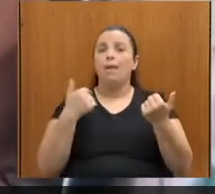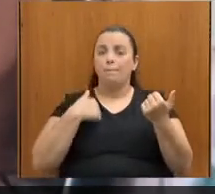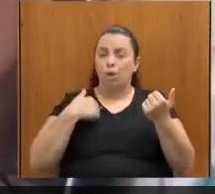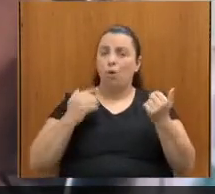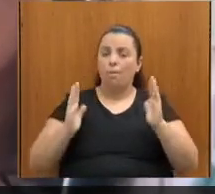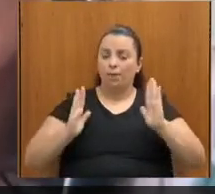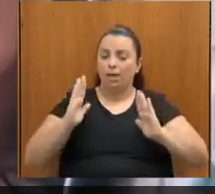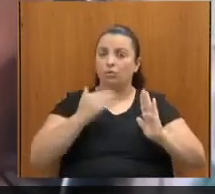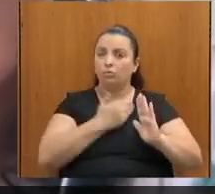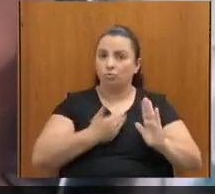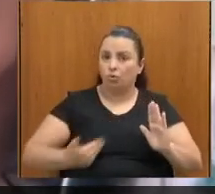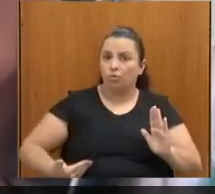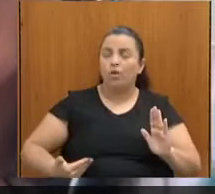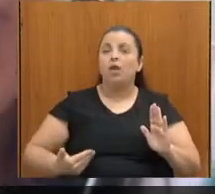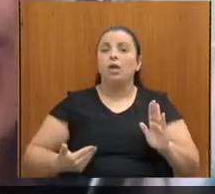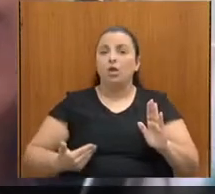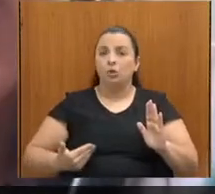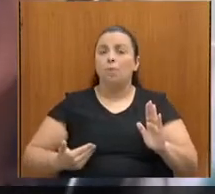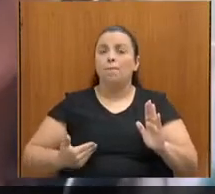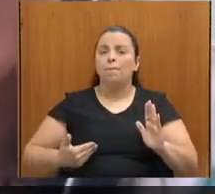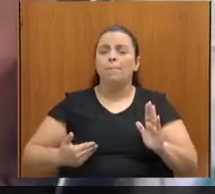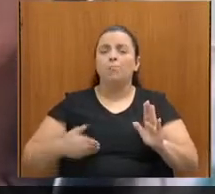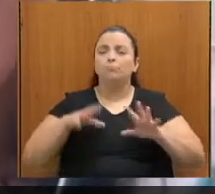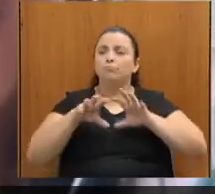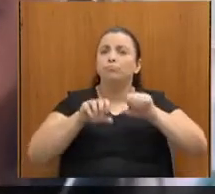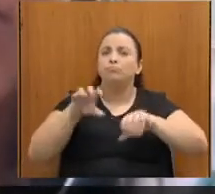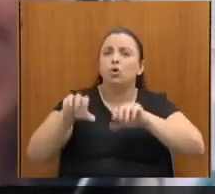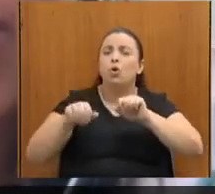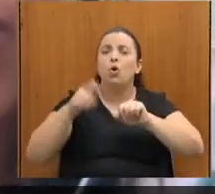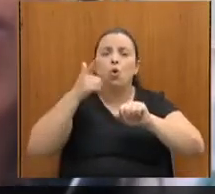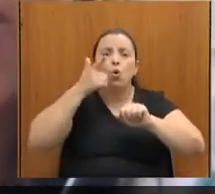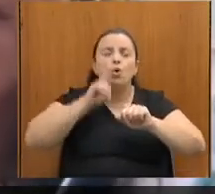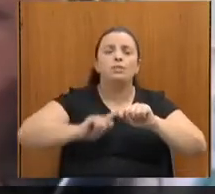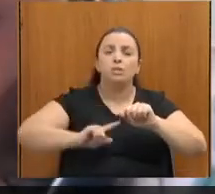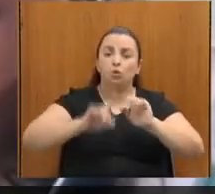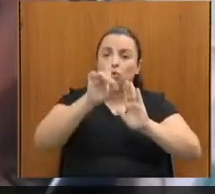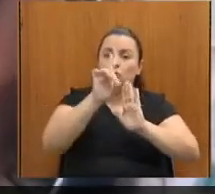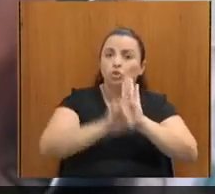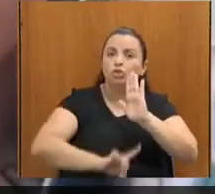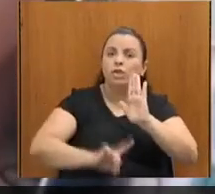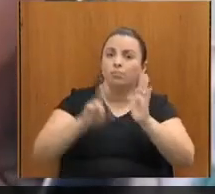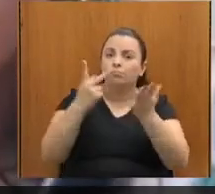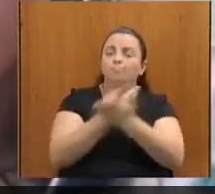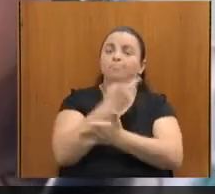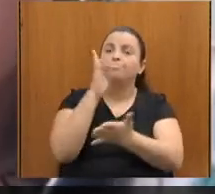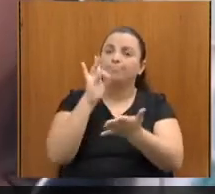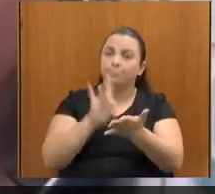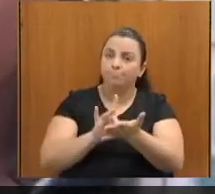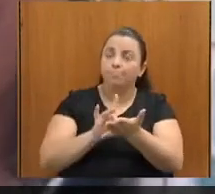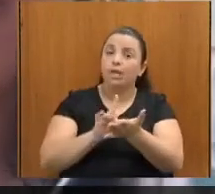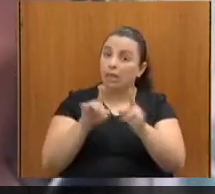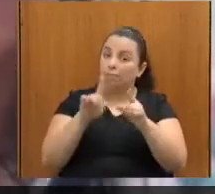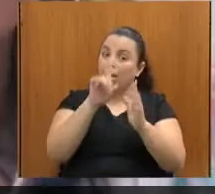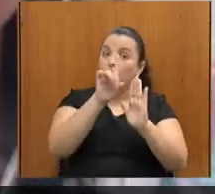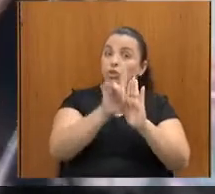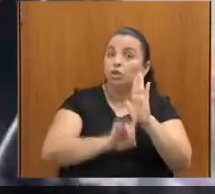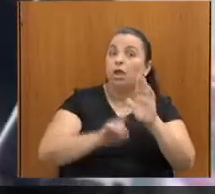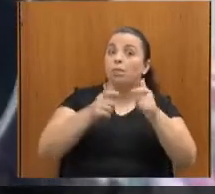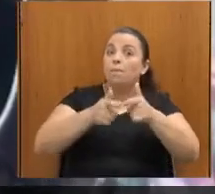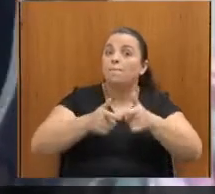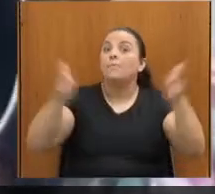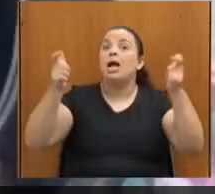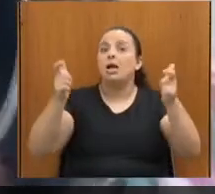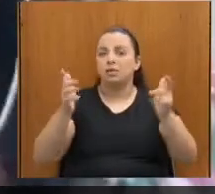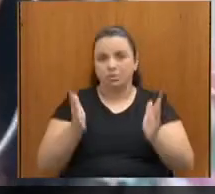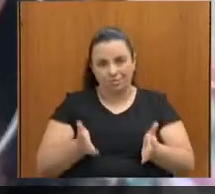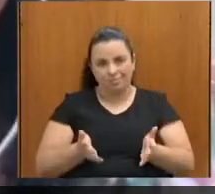incessante da garantia dos direitos e da ampliação destes. Parece até que eu conversava outro dia com algumas